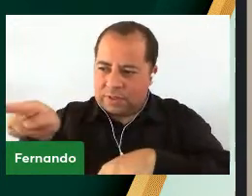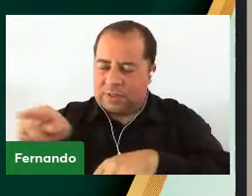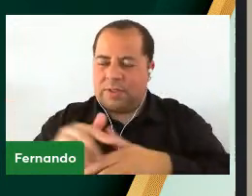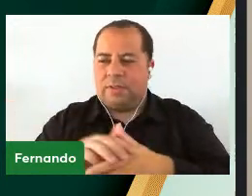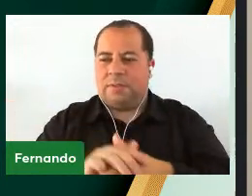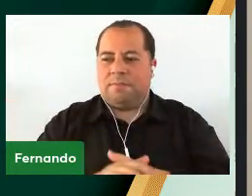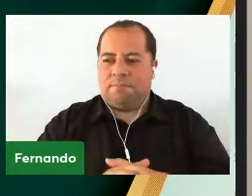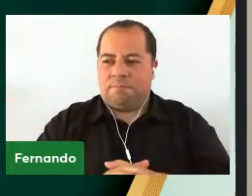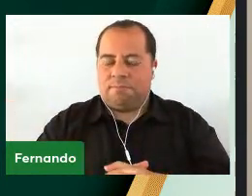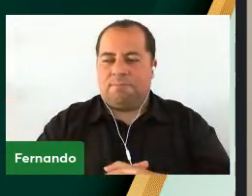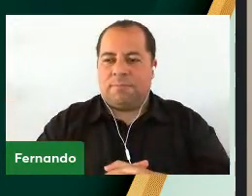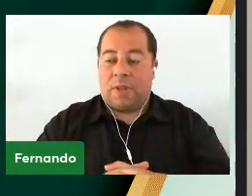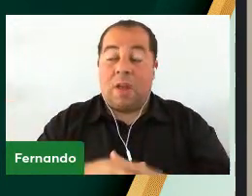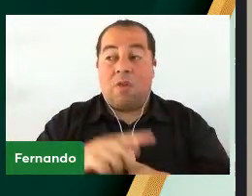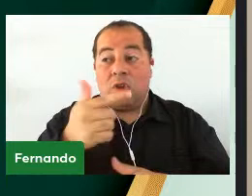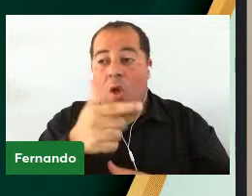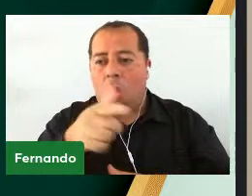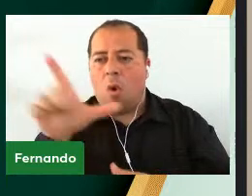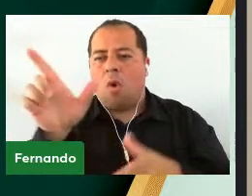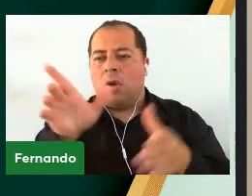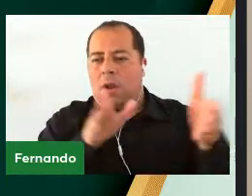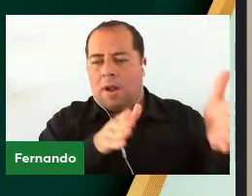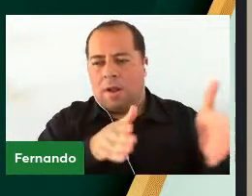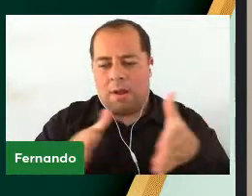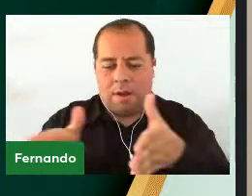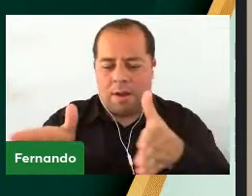E O